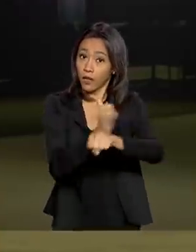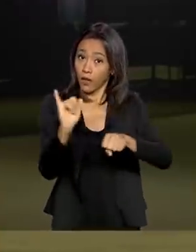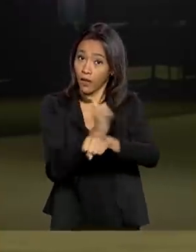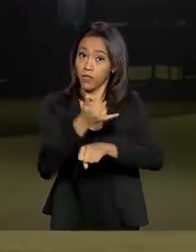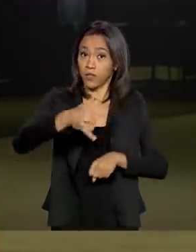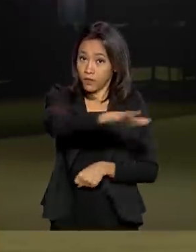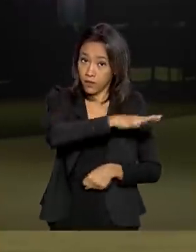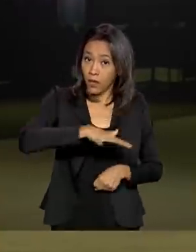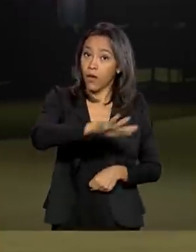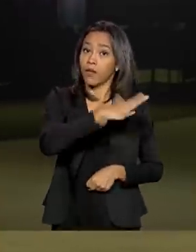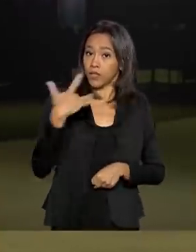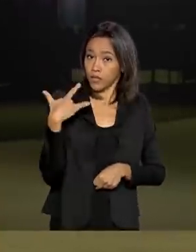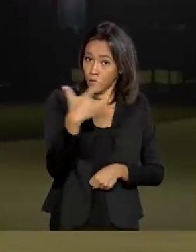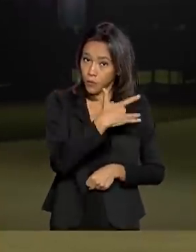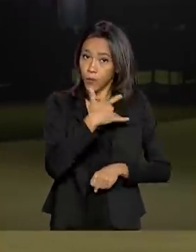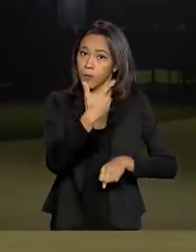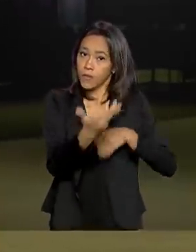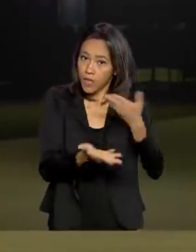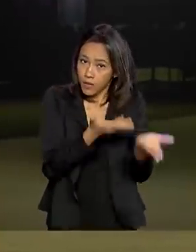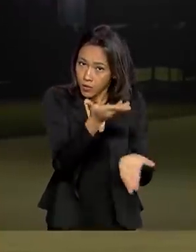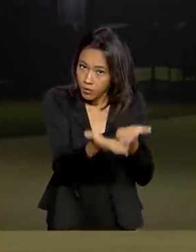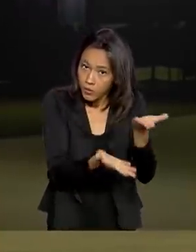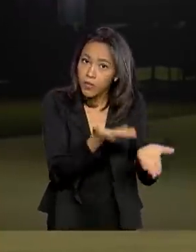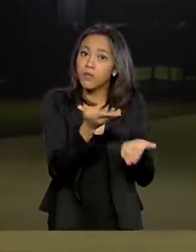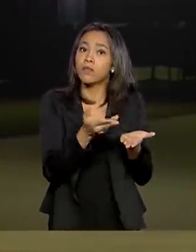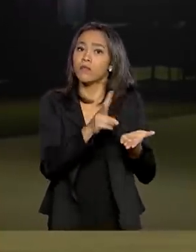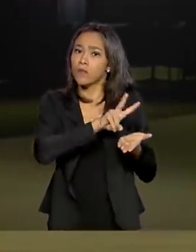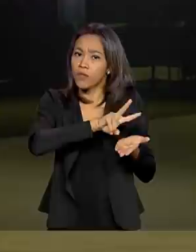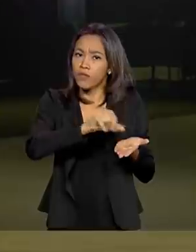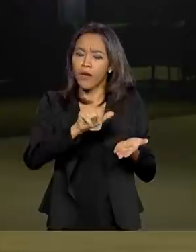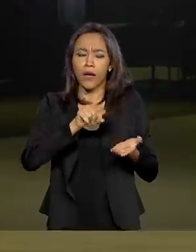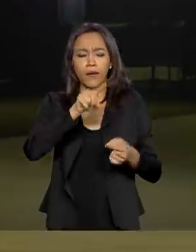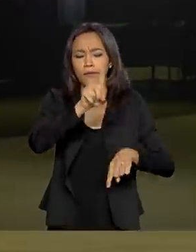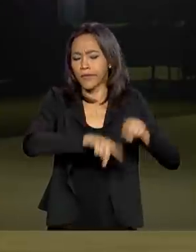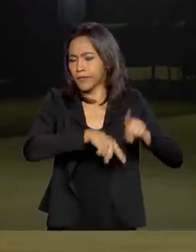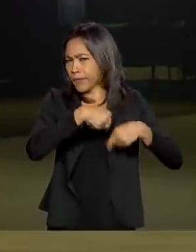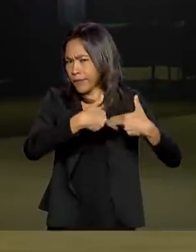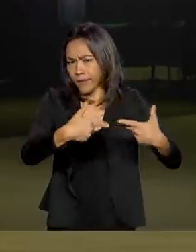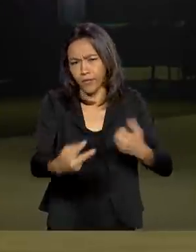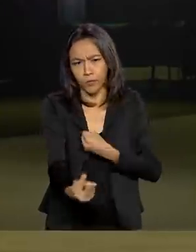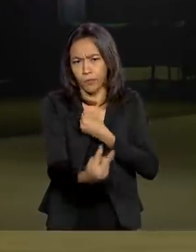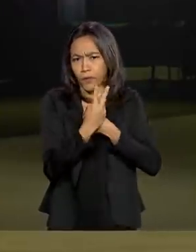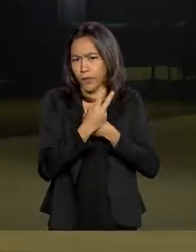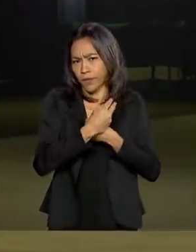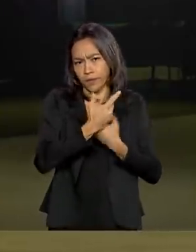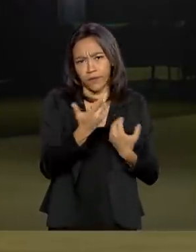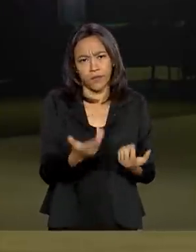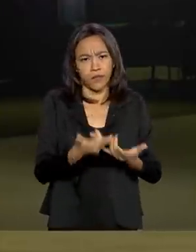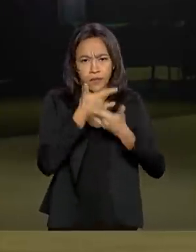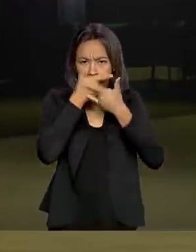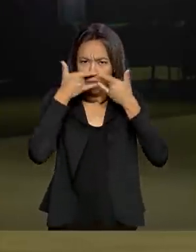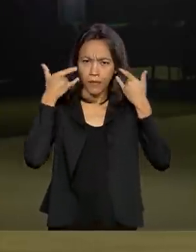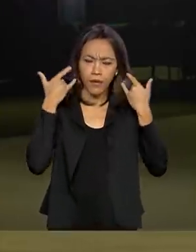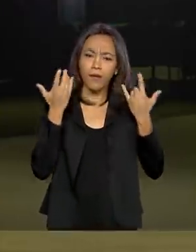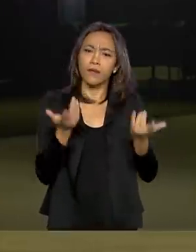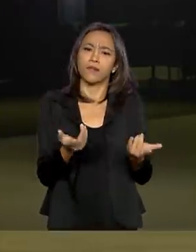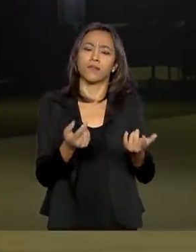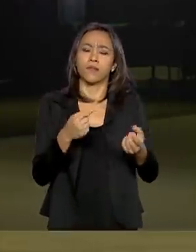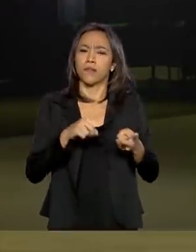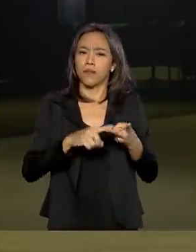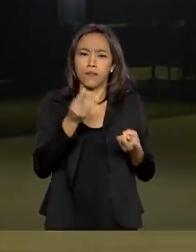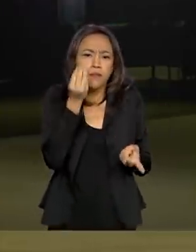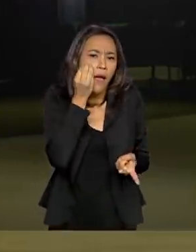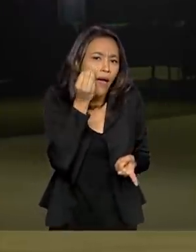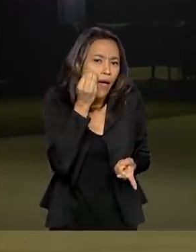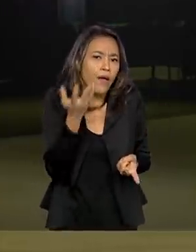dão condições do atendimento das pessoas, que vai lá dos equipamentos de proteção, passando pelos testes,